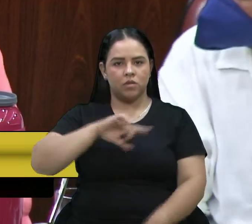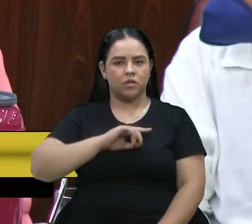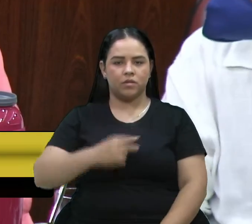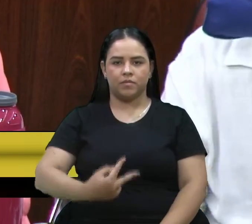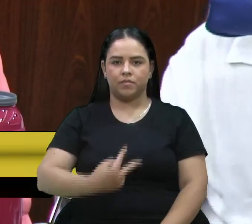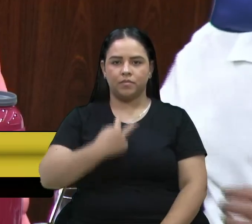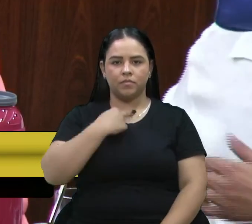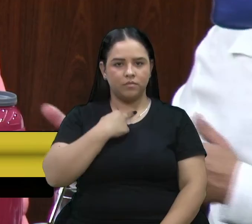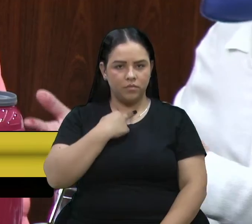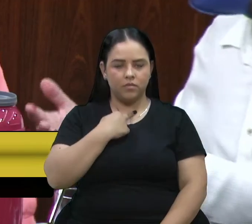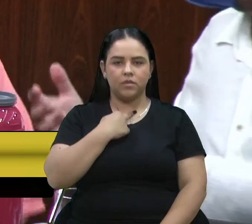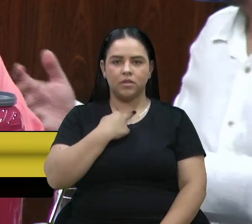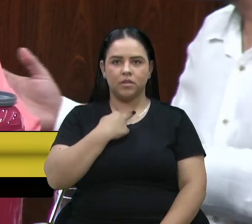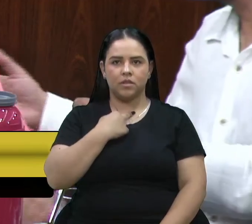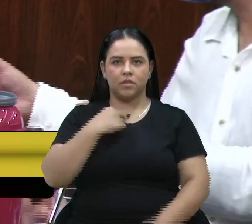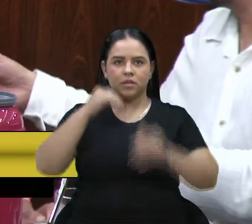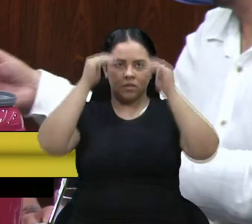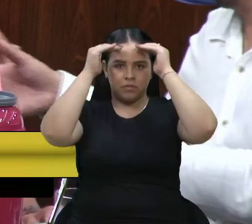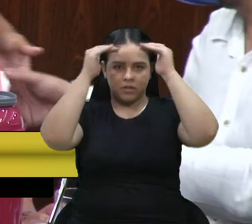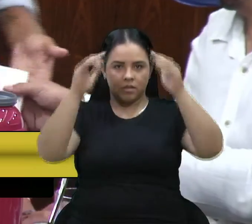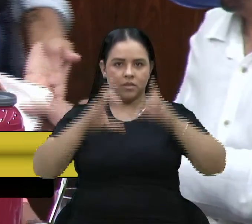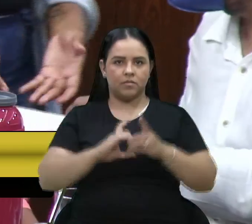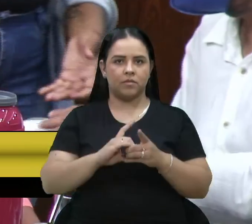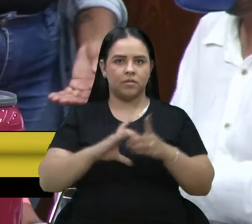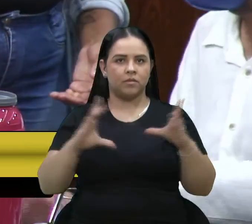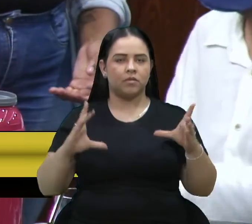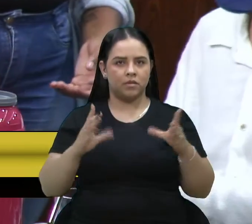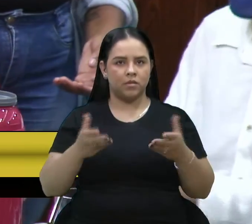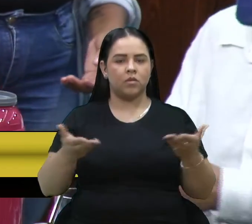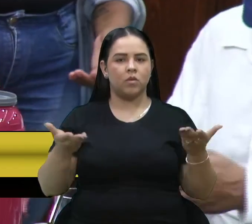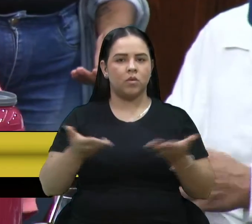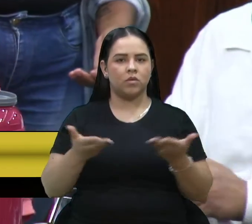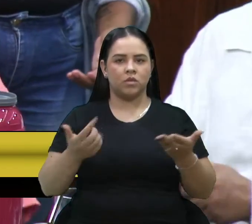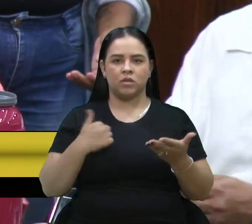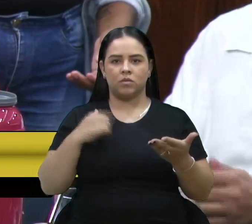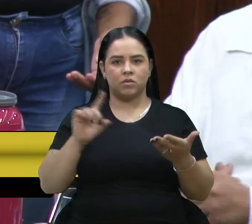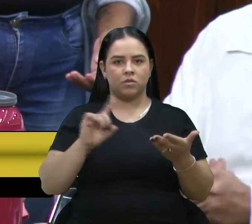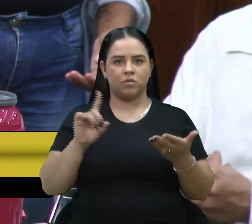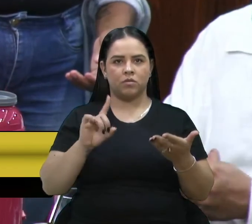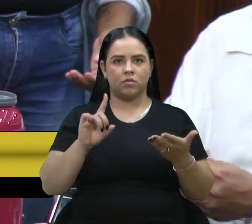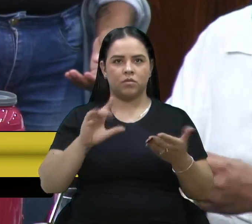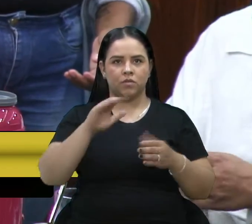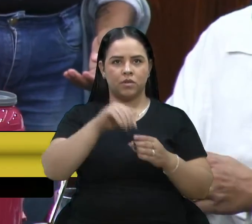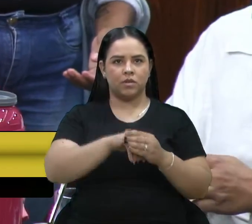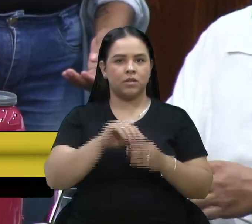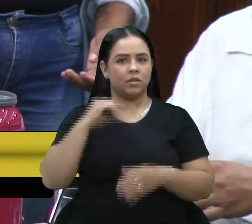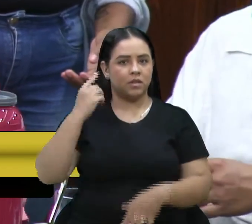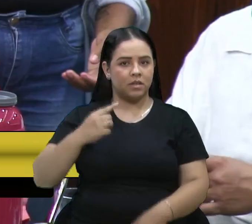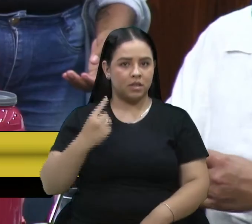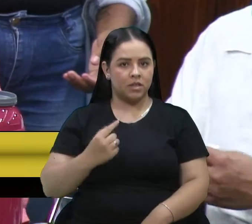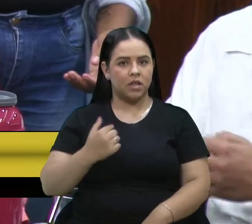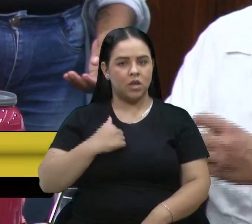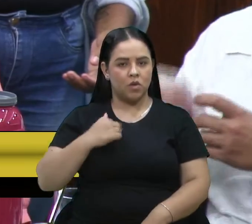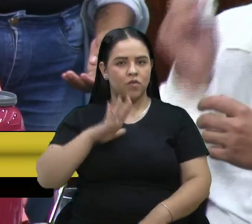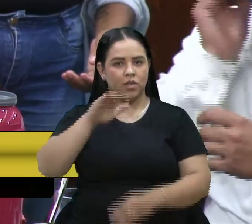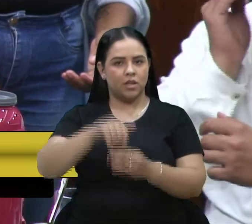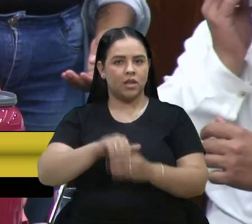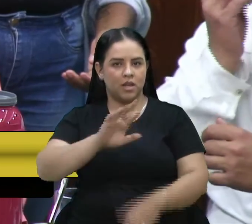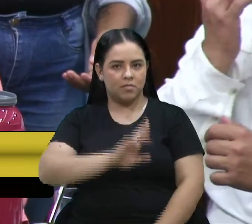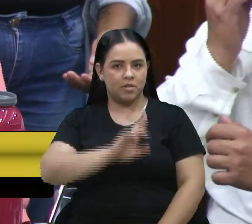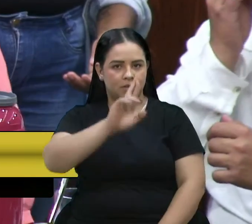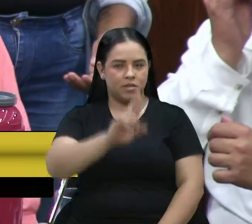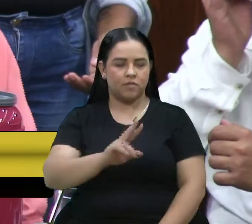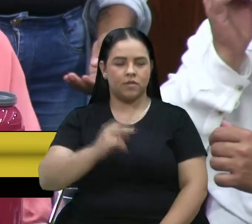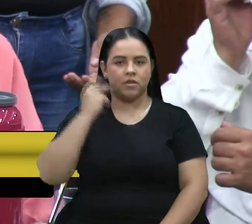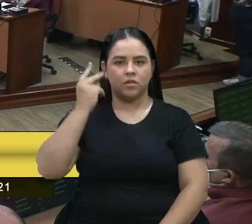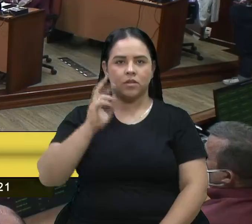respeitar a democracia. Então, hoje, não votarei na Denise, eu votarei na representatividade, vereador